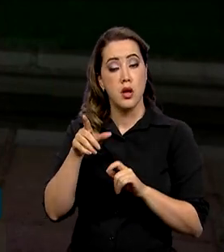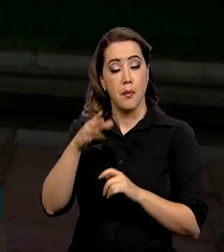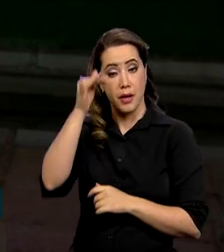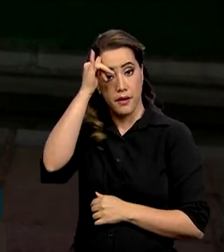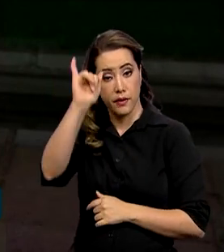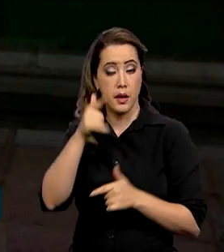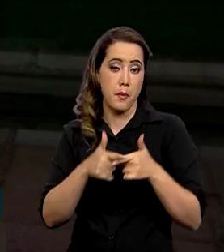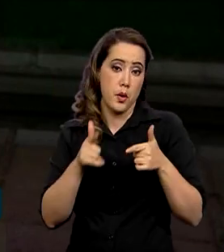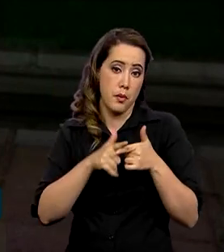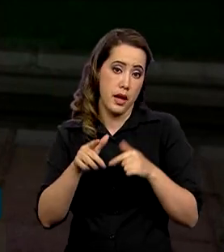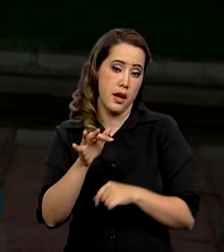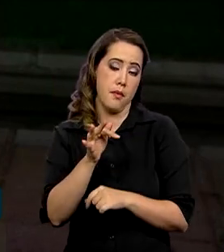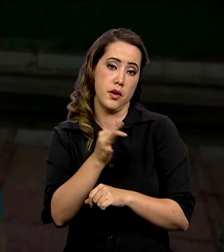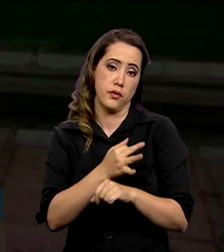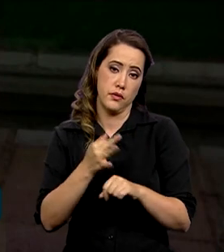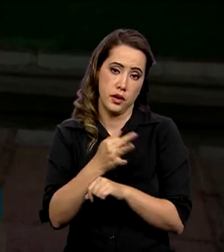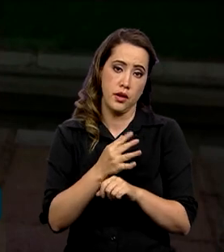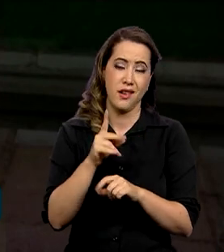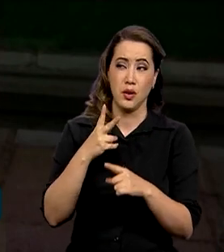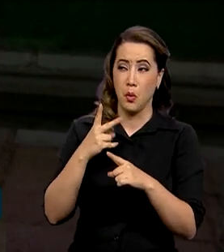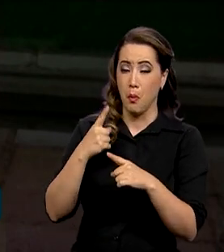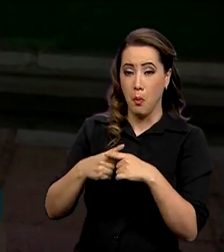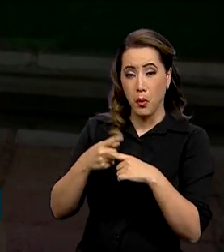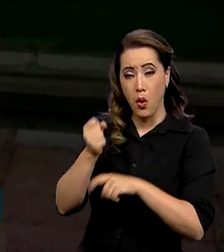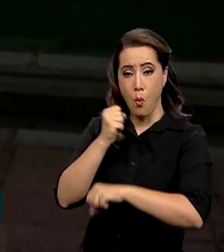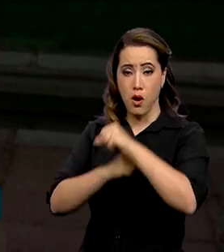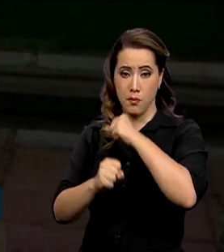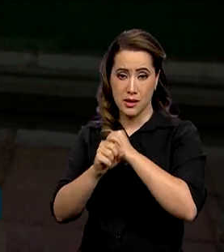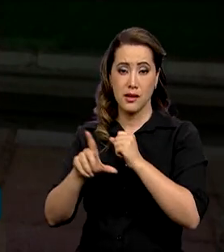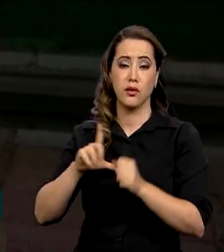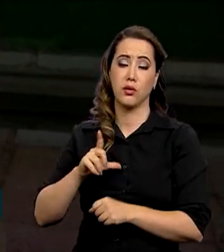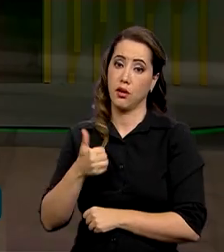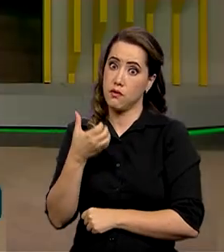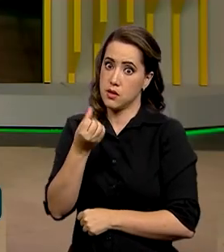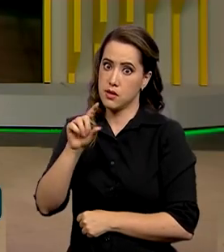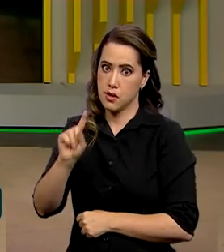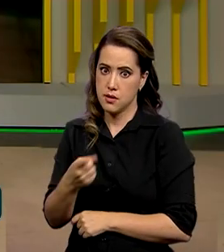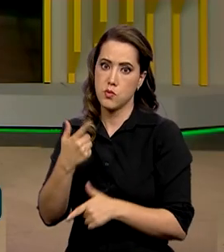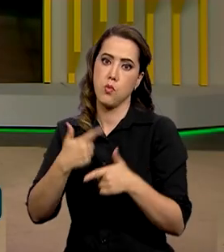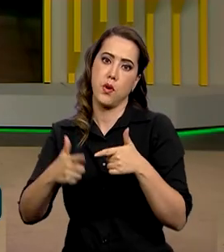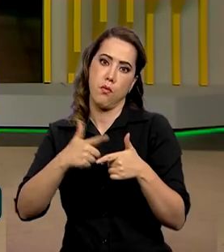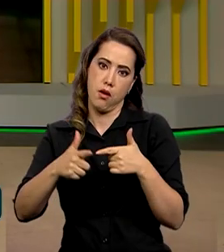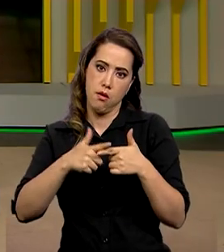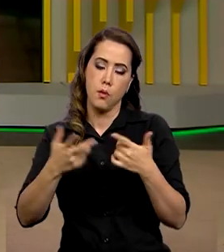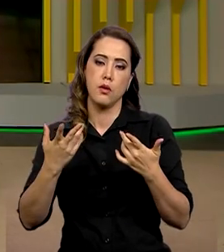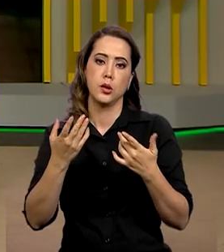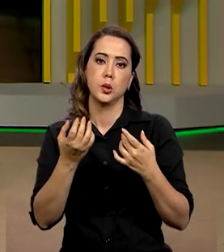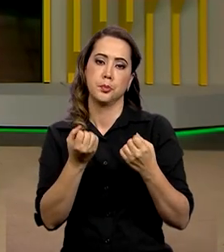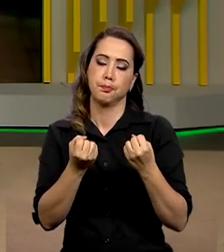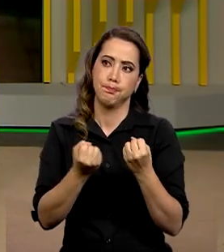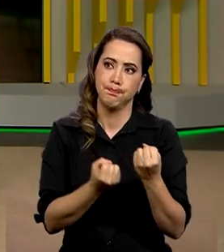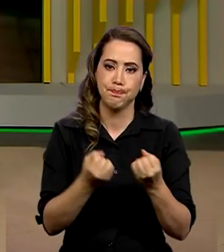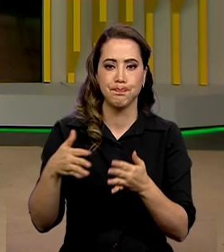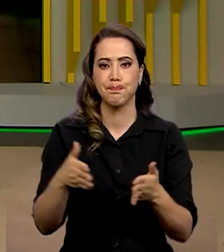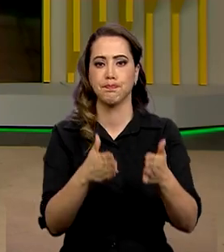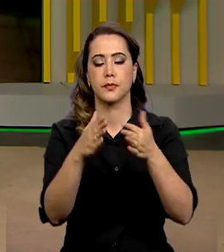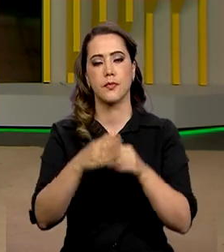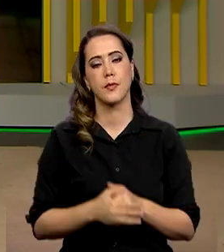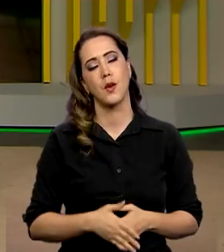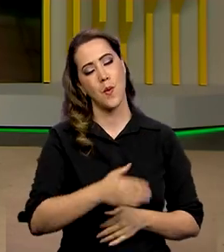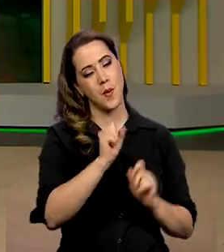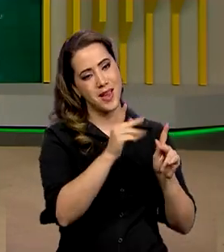que só no ano passado somaram quase 16 mil. Eu volto com vocês. Tá ótimo, Pablo. Muito obrigado aí por todas essas informações.